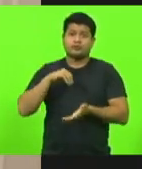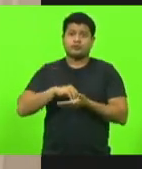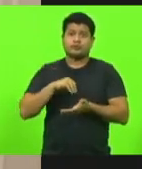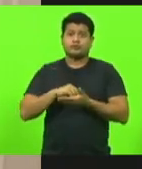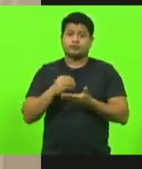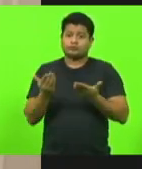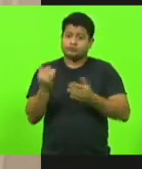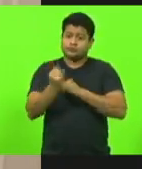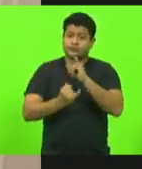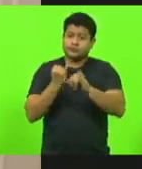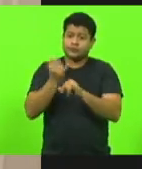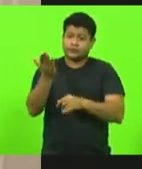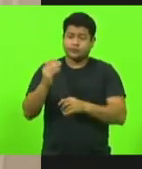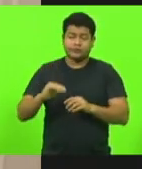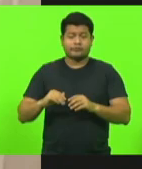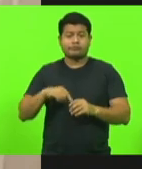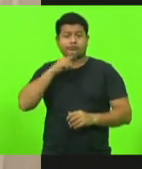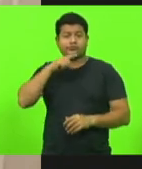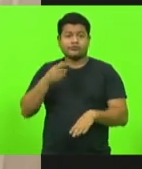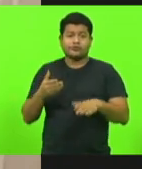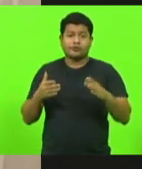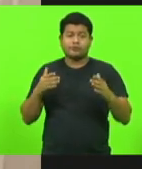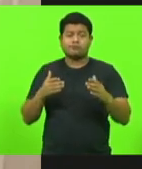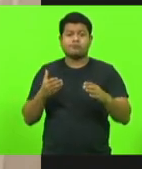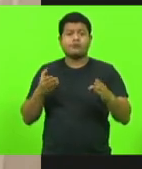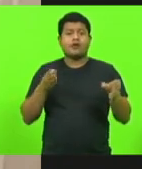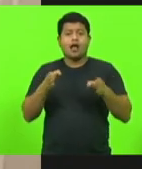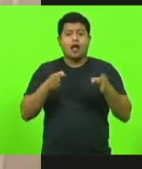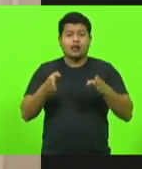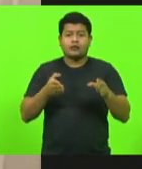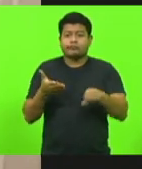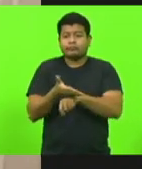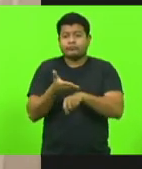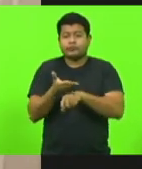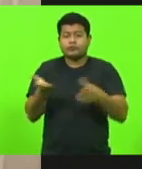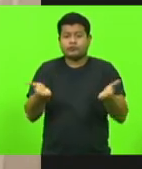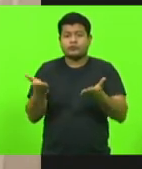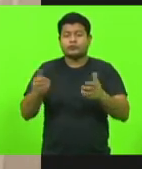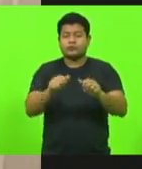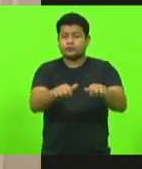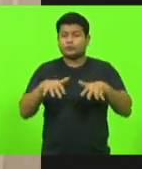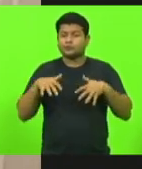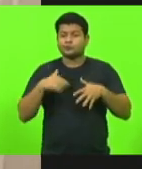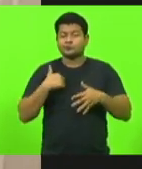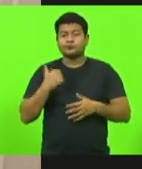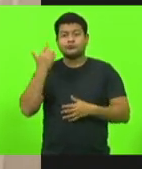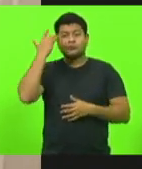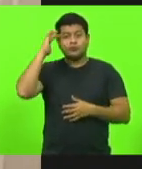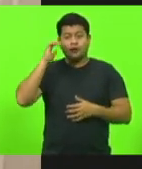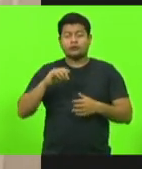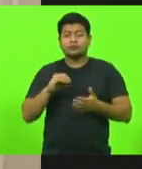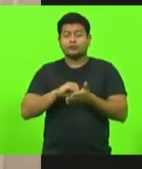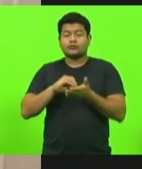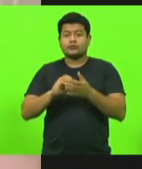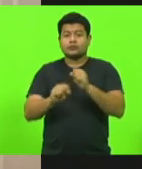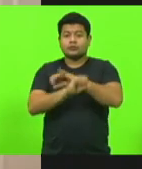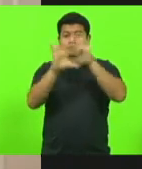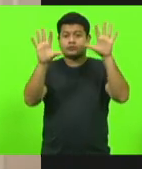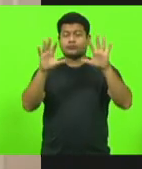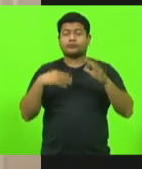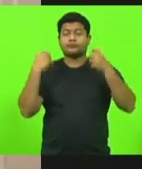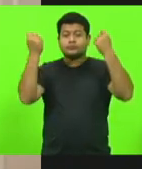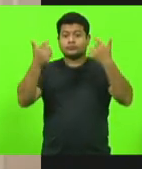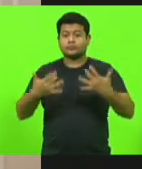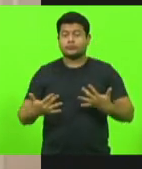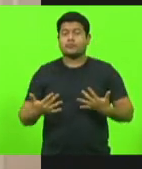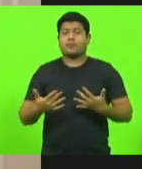de vossa excelência caiu, eu estava aí no plenário, faltou mais, né? clareza na explicação, na